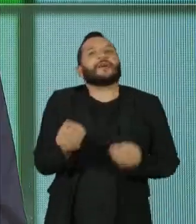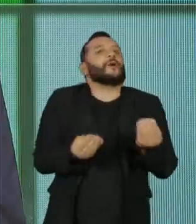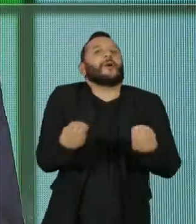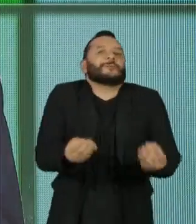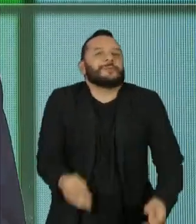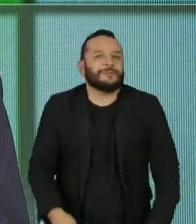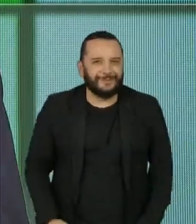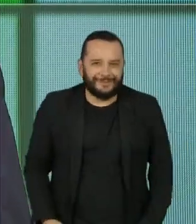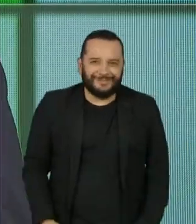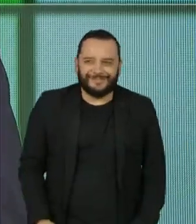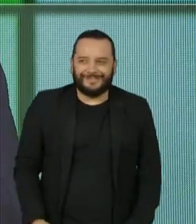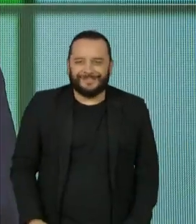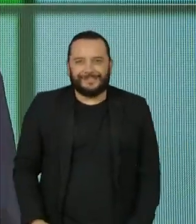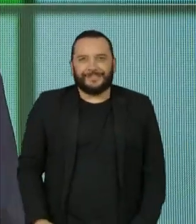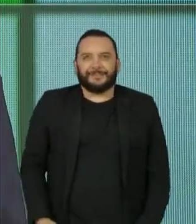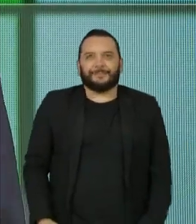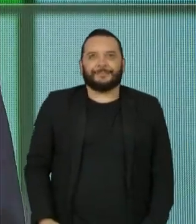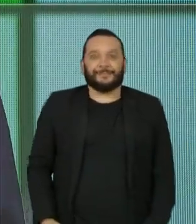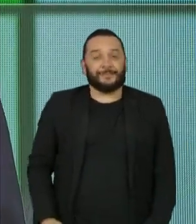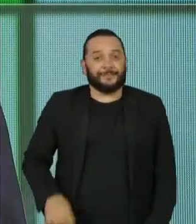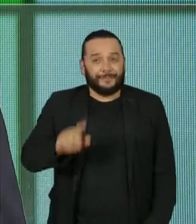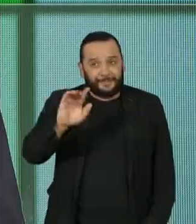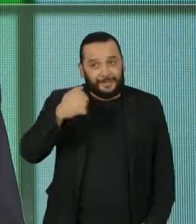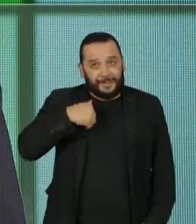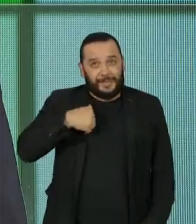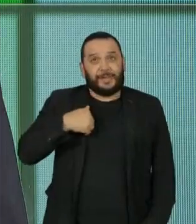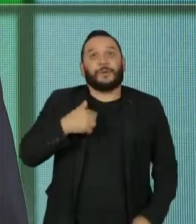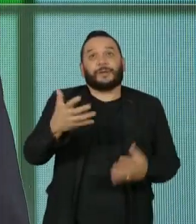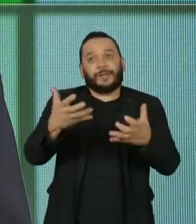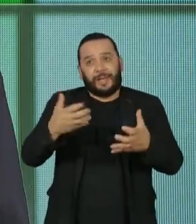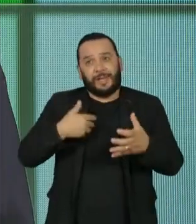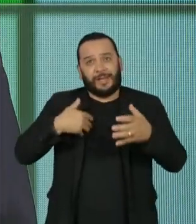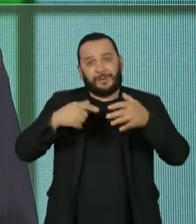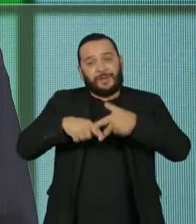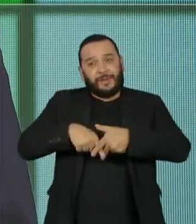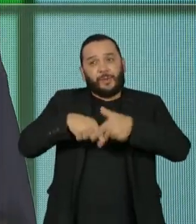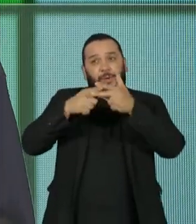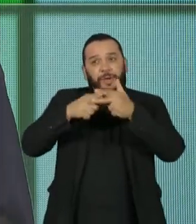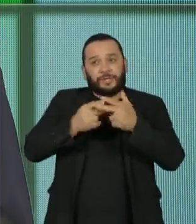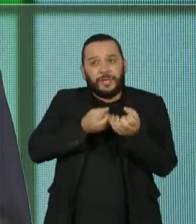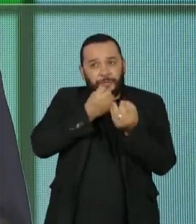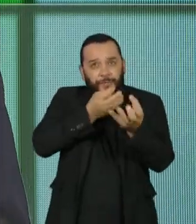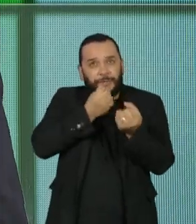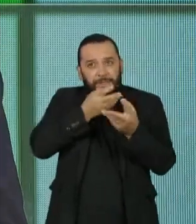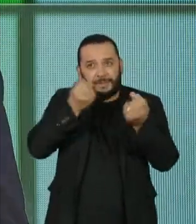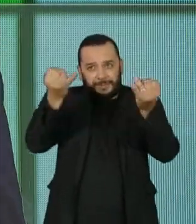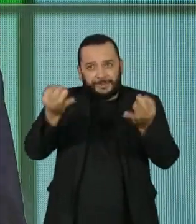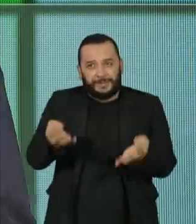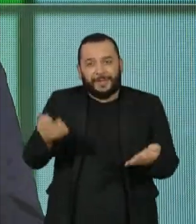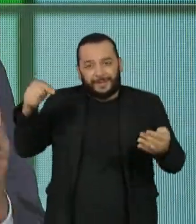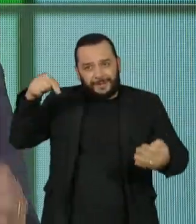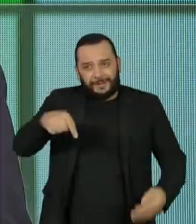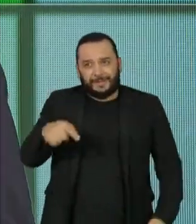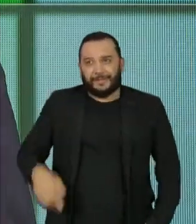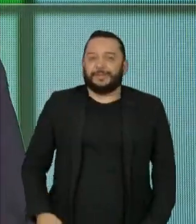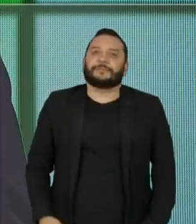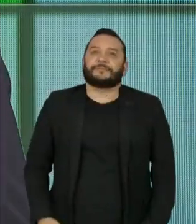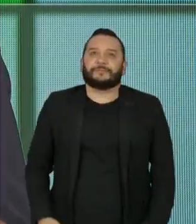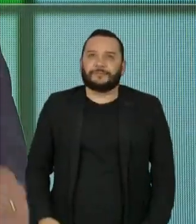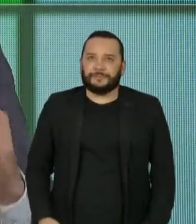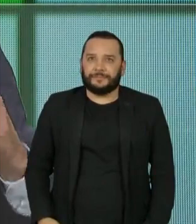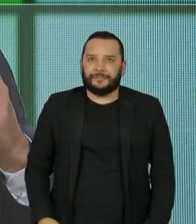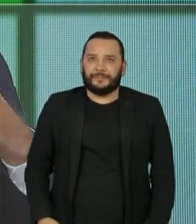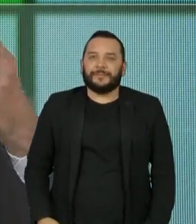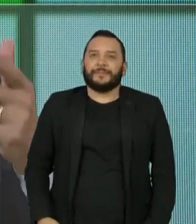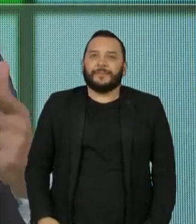Primeiro, eu gostaria de fazer alguns reparos em alguns dados que foram dados aqui, que eu acho importante para o...